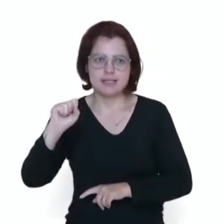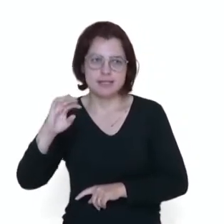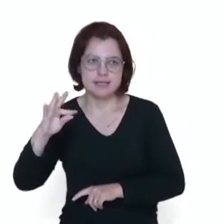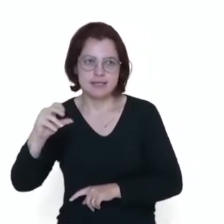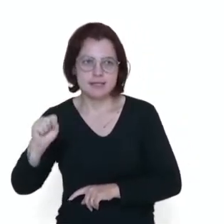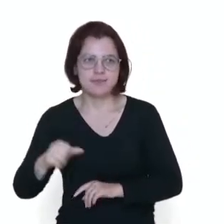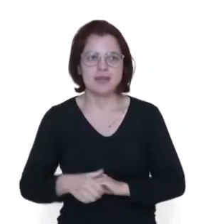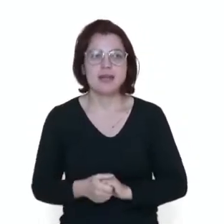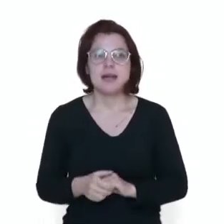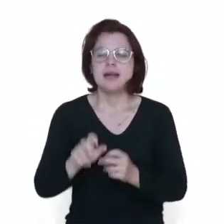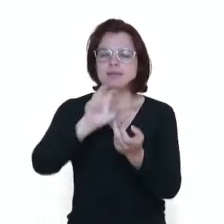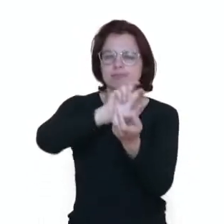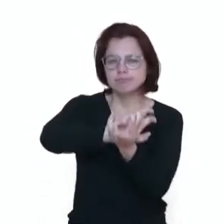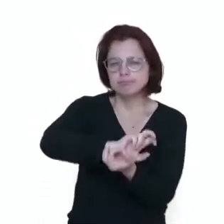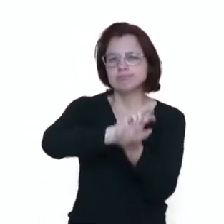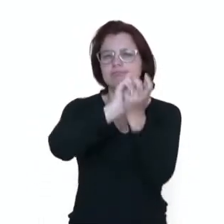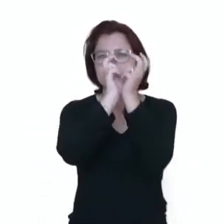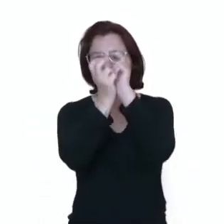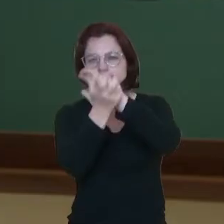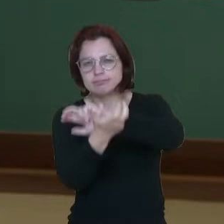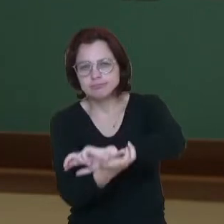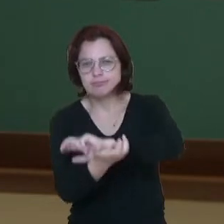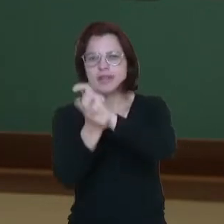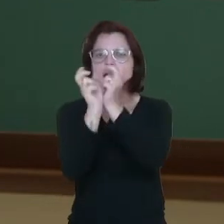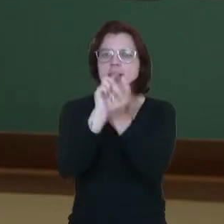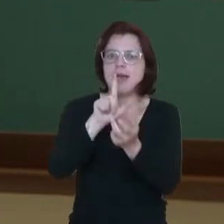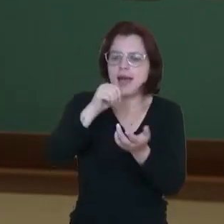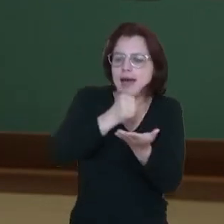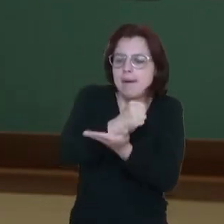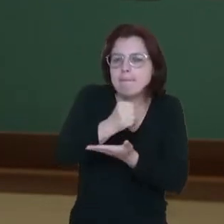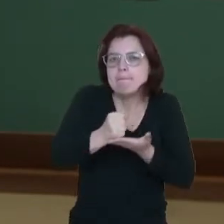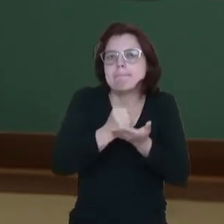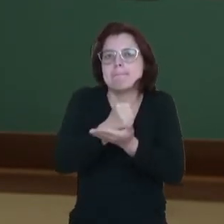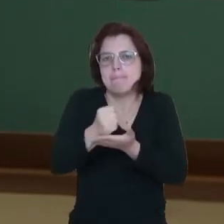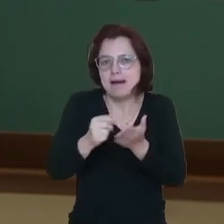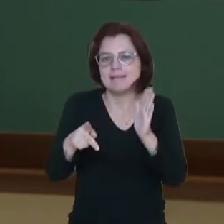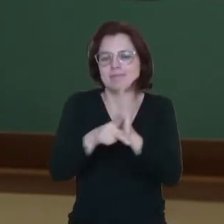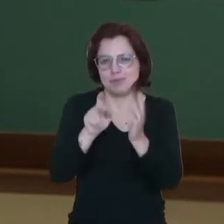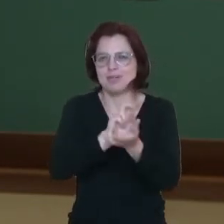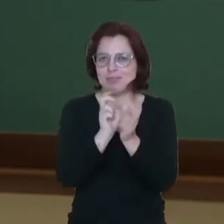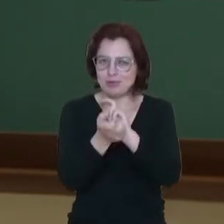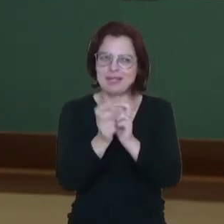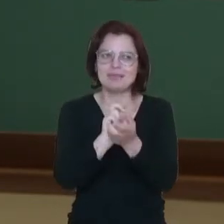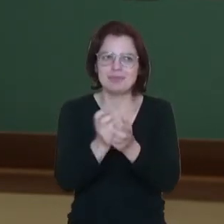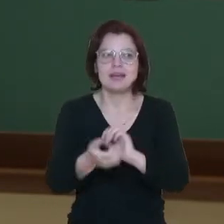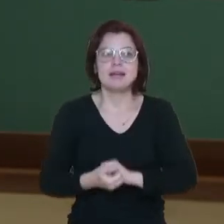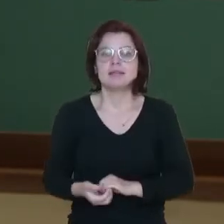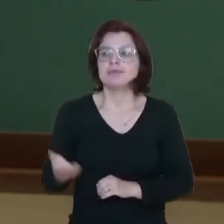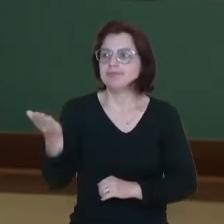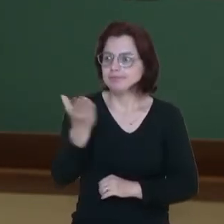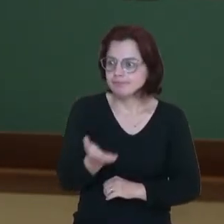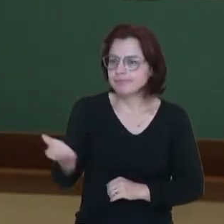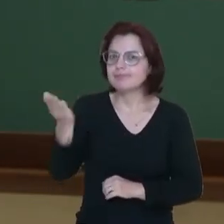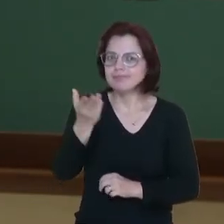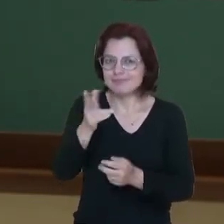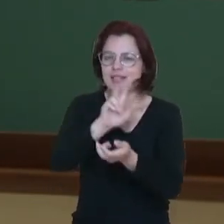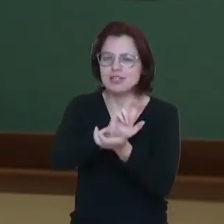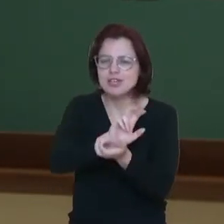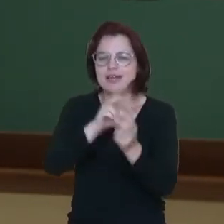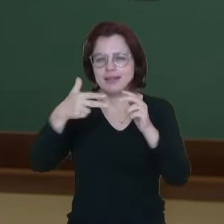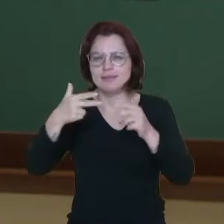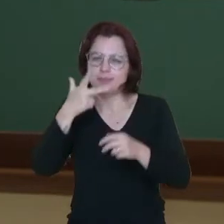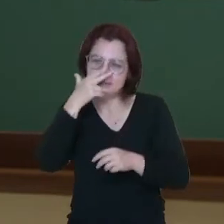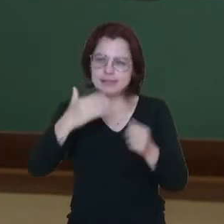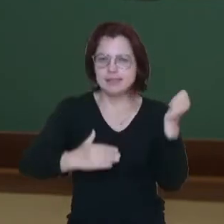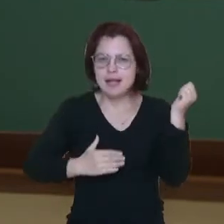A ginga é a base da capoeira e a partir da ginga é que surgem os outros movimentos